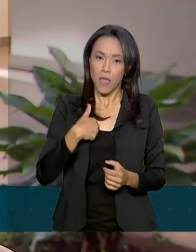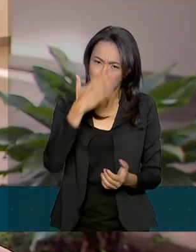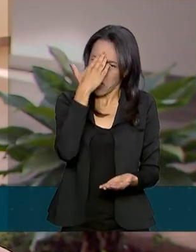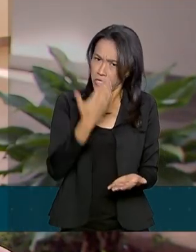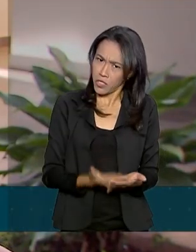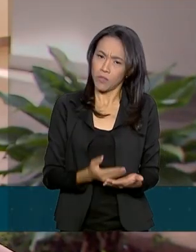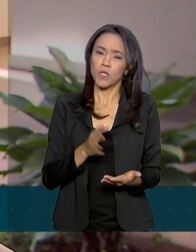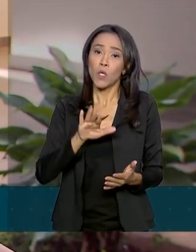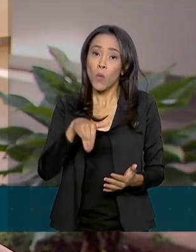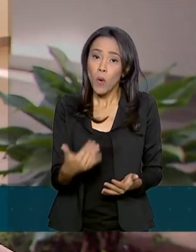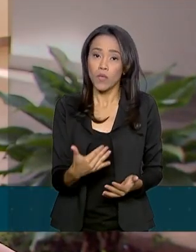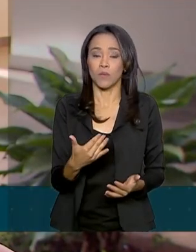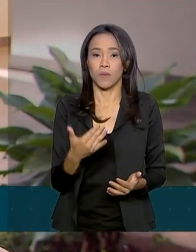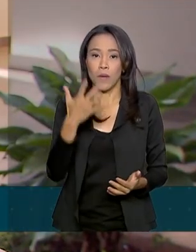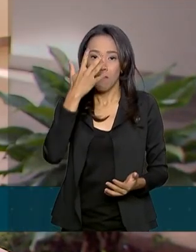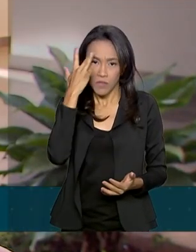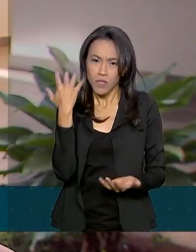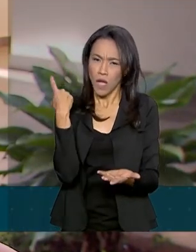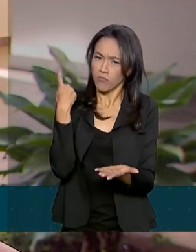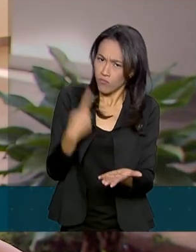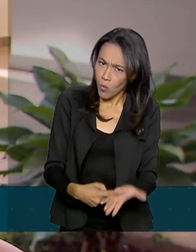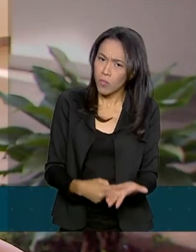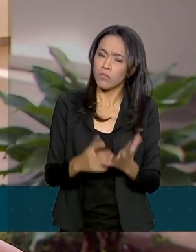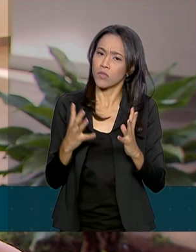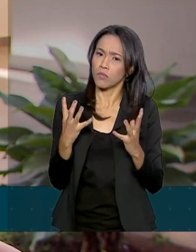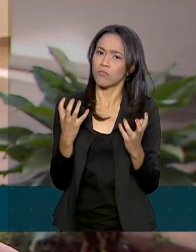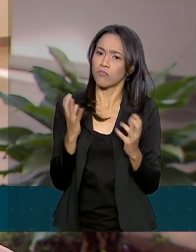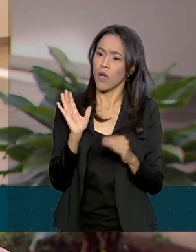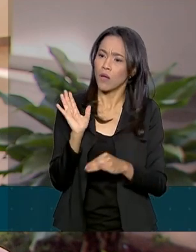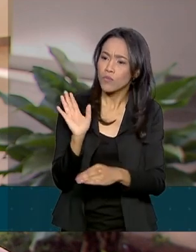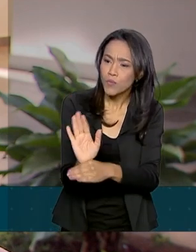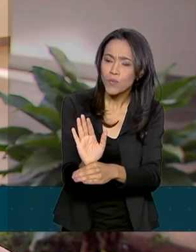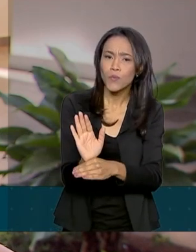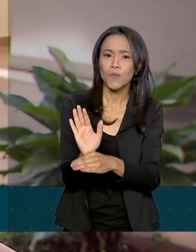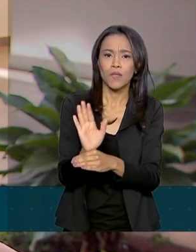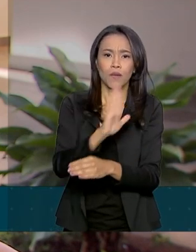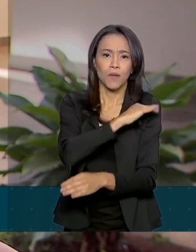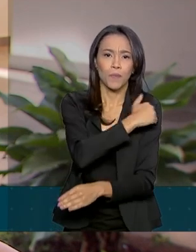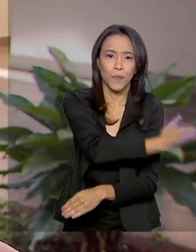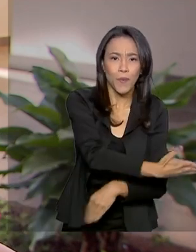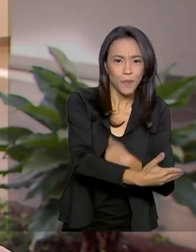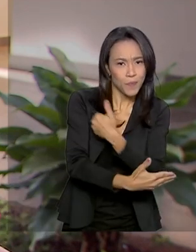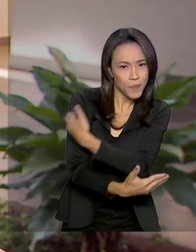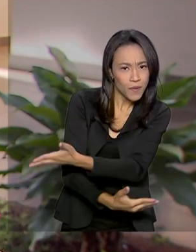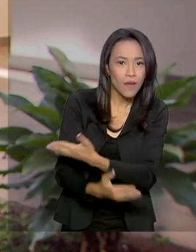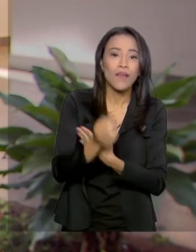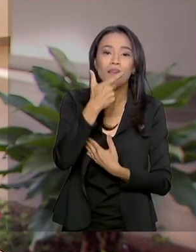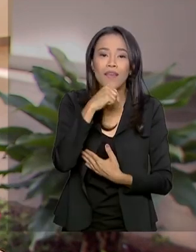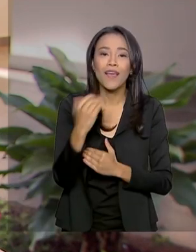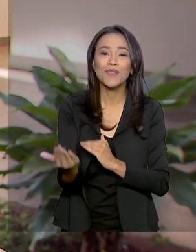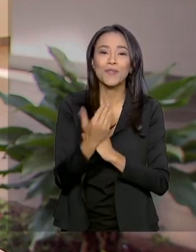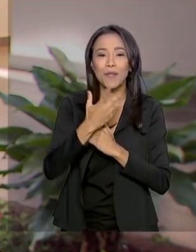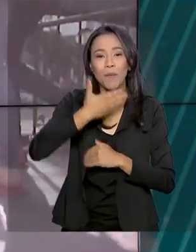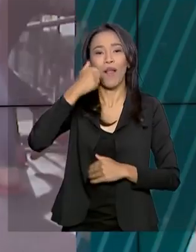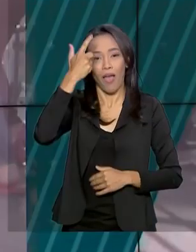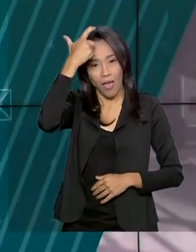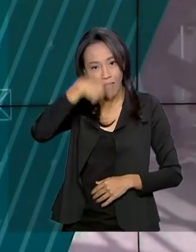você abraça a causa, que você ajuda o próximo, quem se beneficia é você.